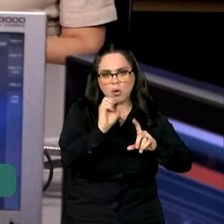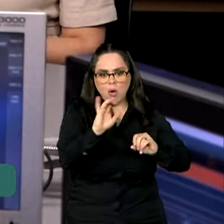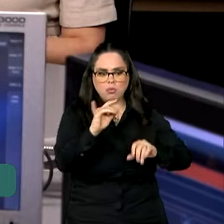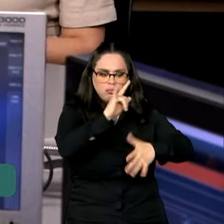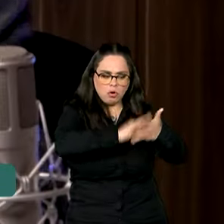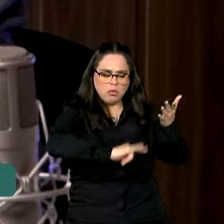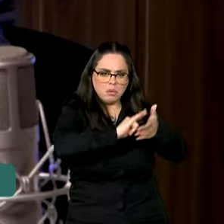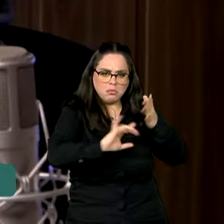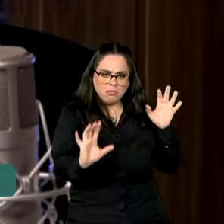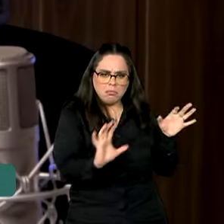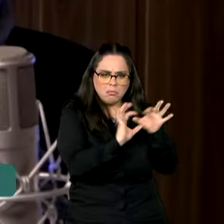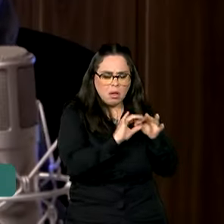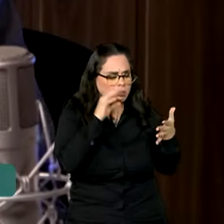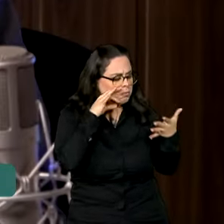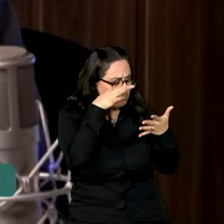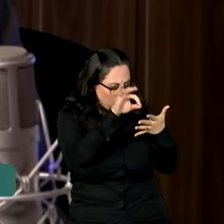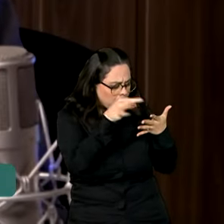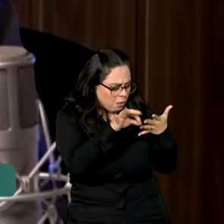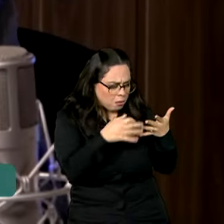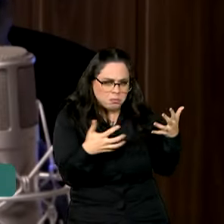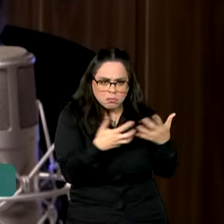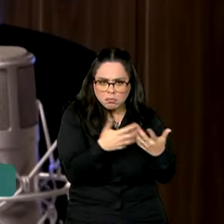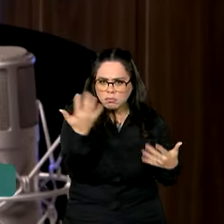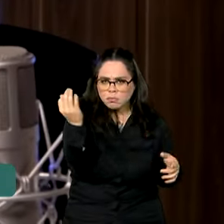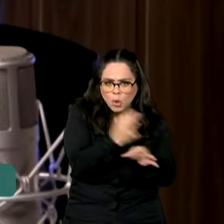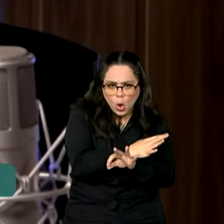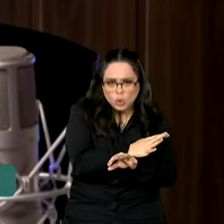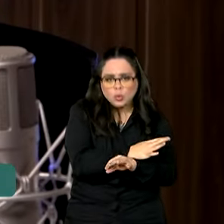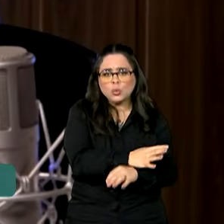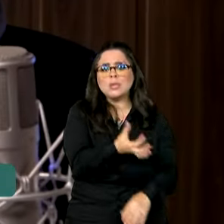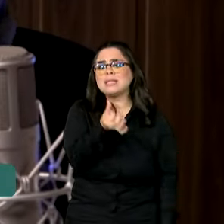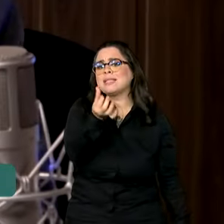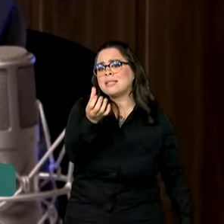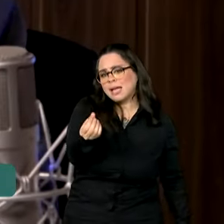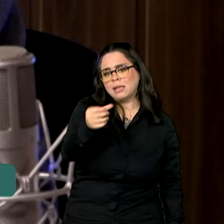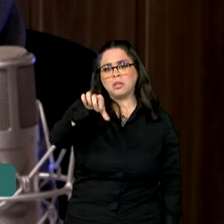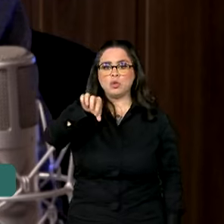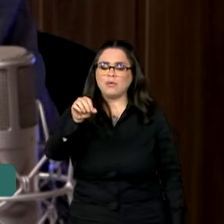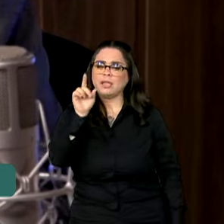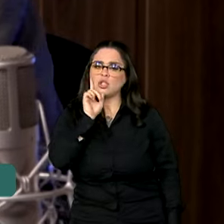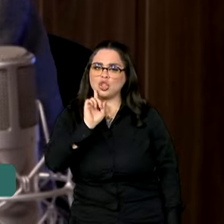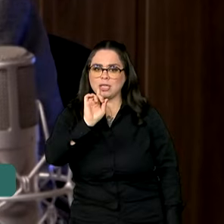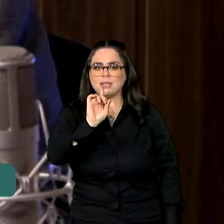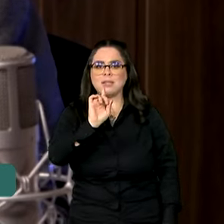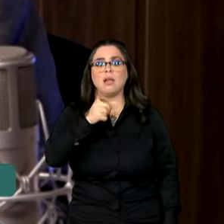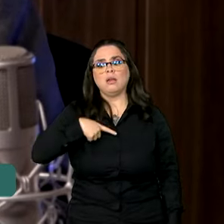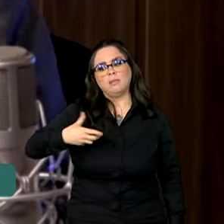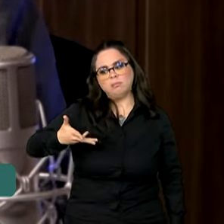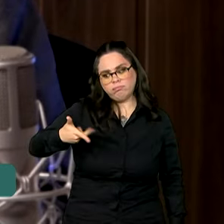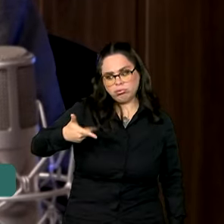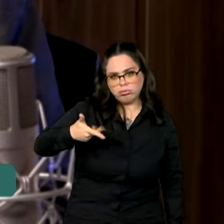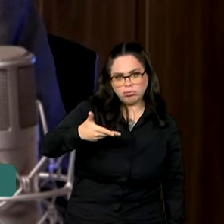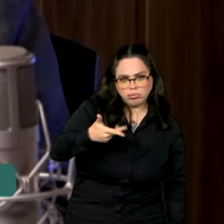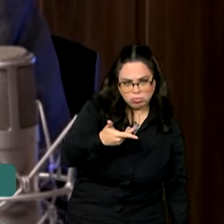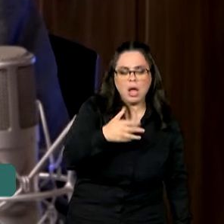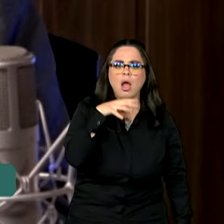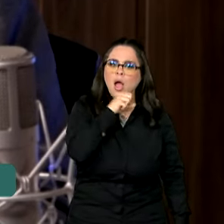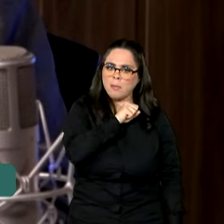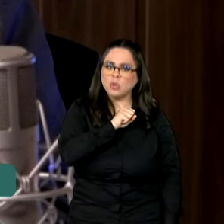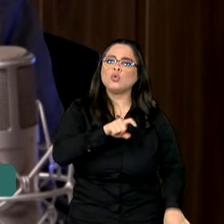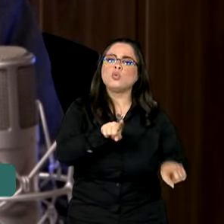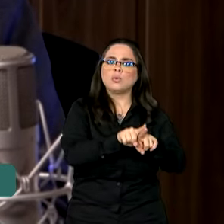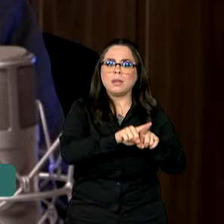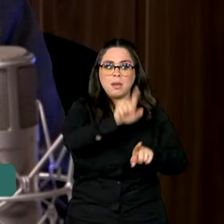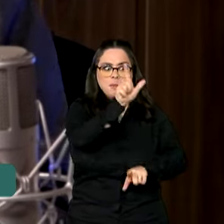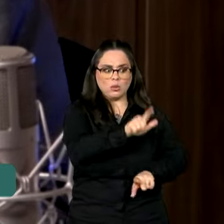documentação, checando isso e estando ok, eu vou receber em média 60 a 90 dias. É mais ágil, é mais rápido, auxilia